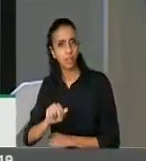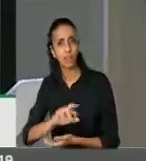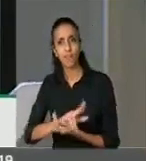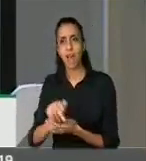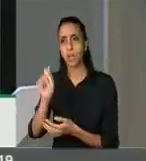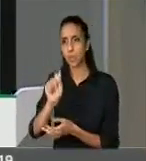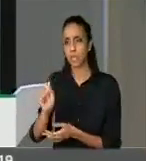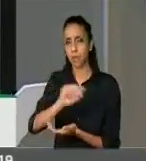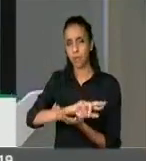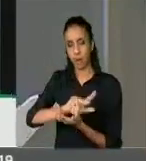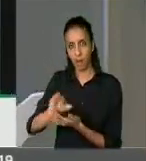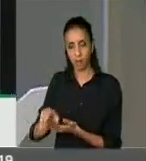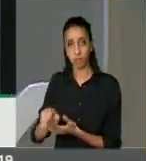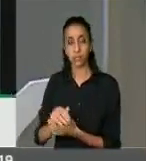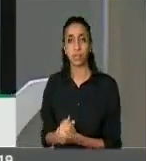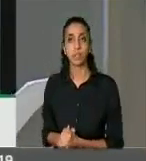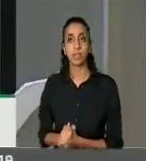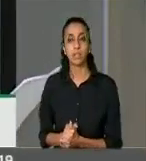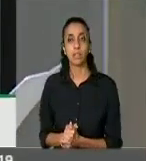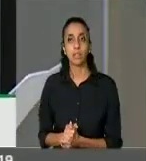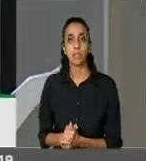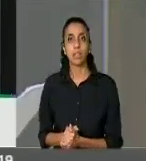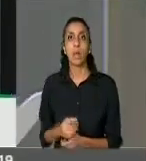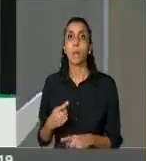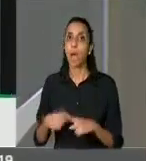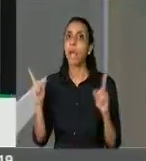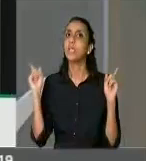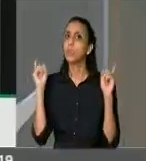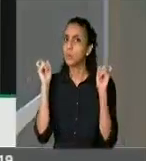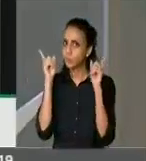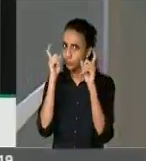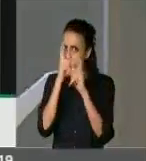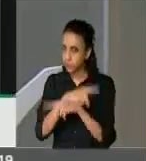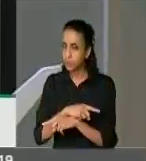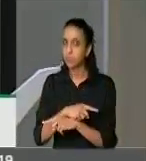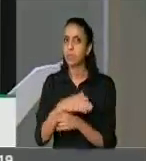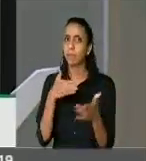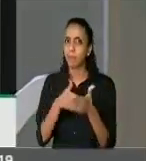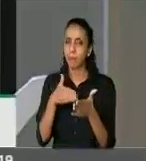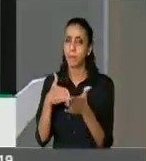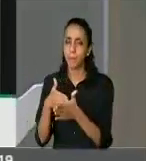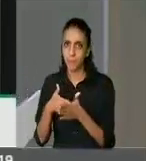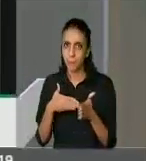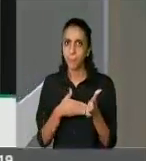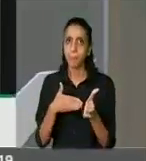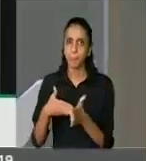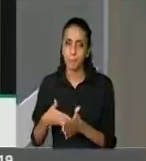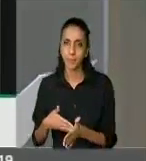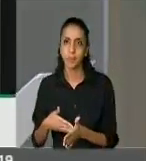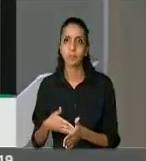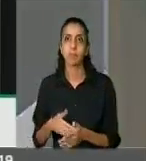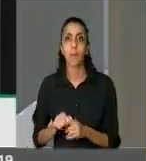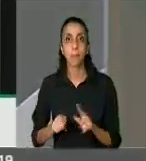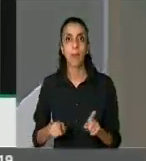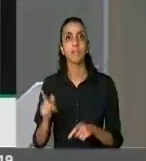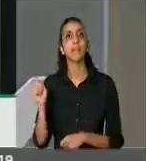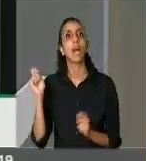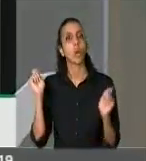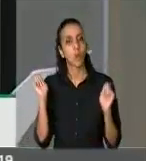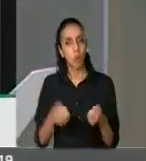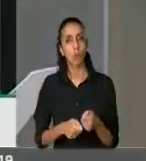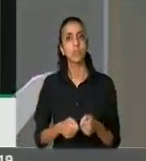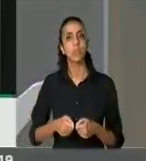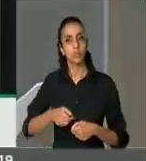porque não faltaram dificuldades e obstáculos para serem transpostos e que foram superados graças à